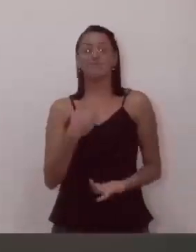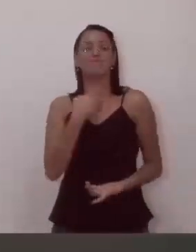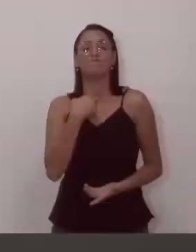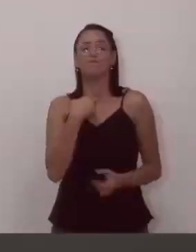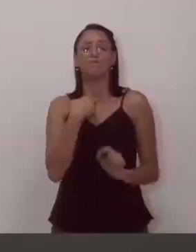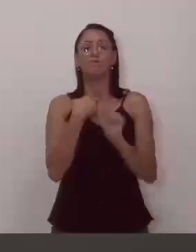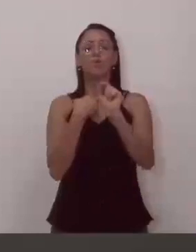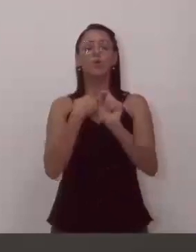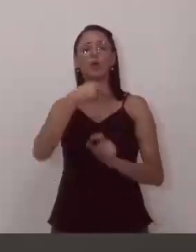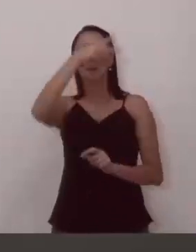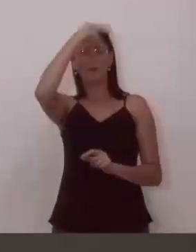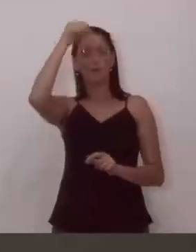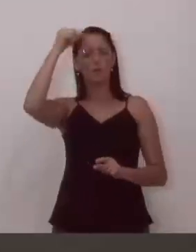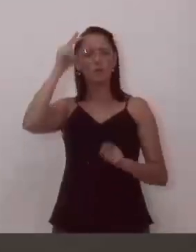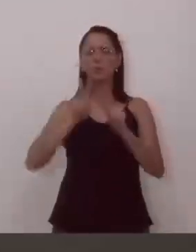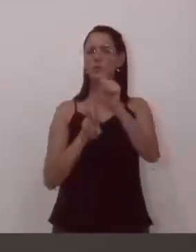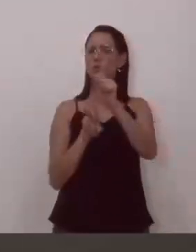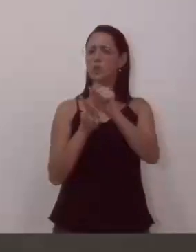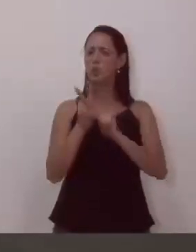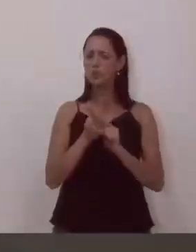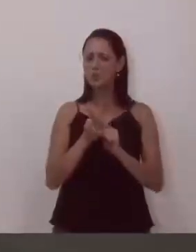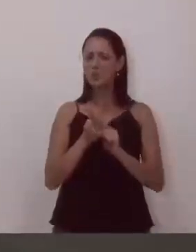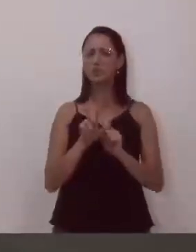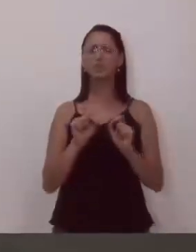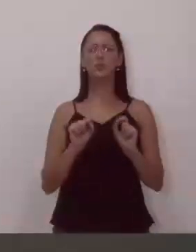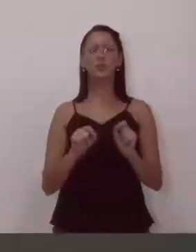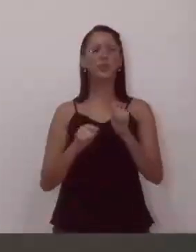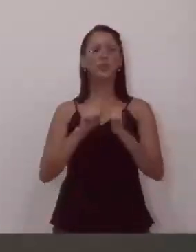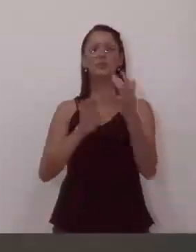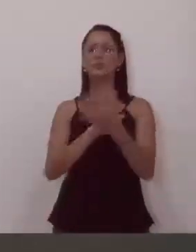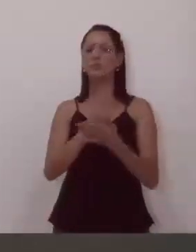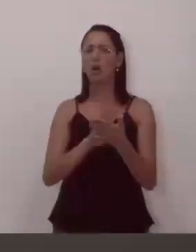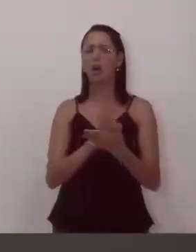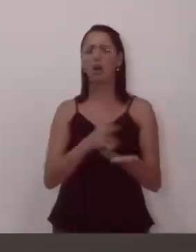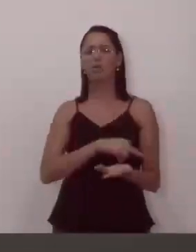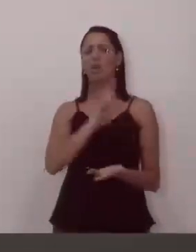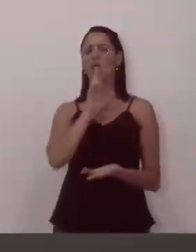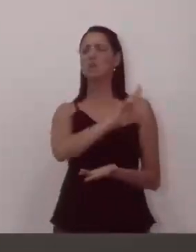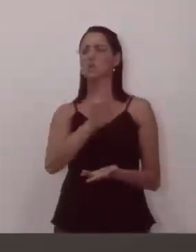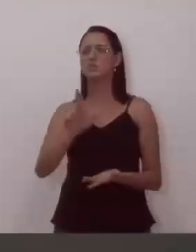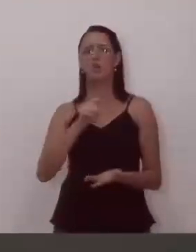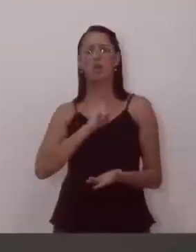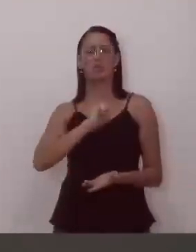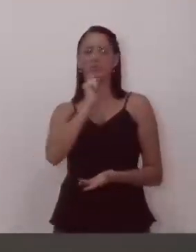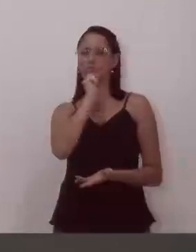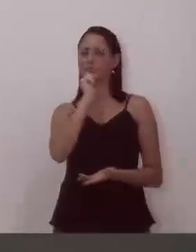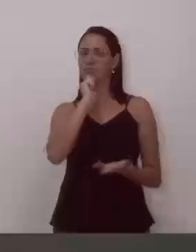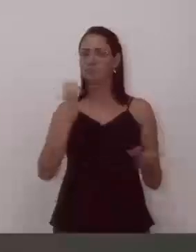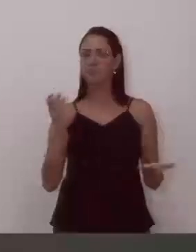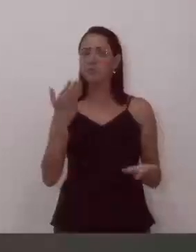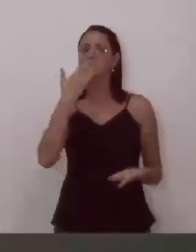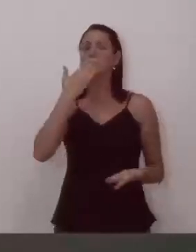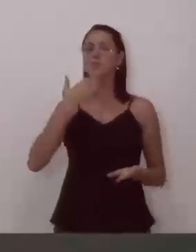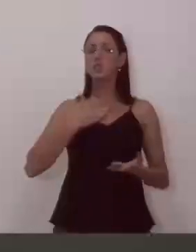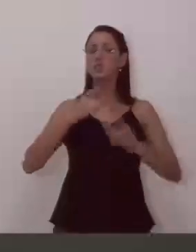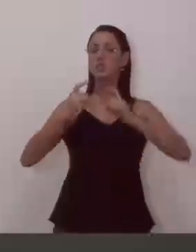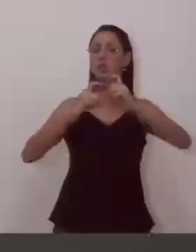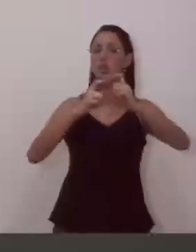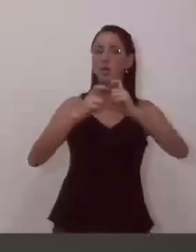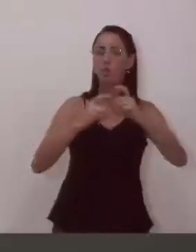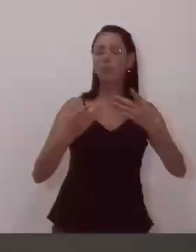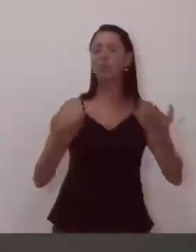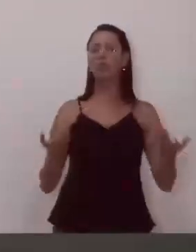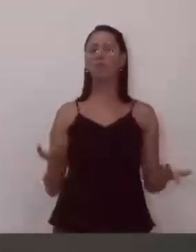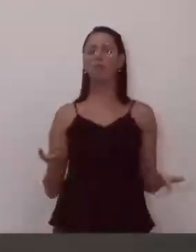prefeitura ficar dois meses sem fazer nenhuma devolutiva do pedido de reunião, sem